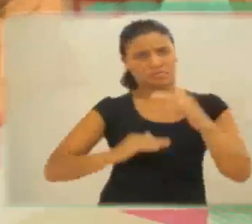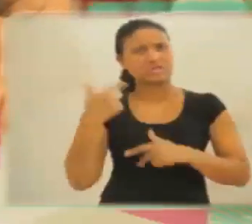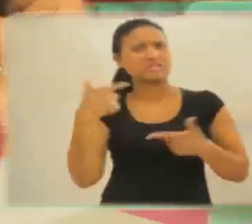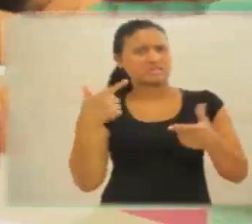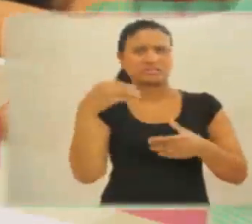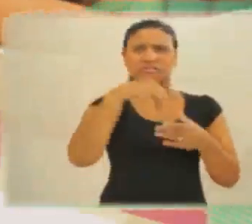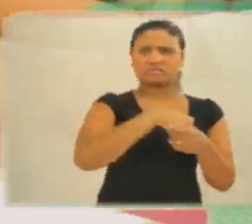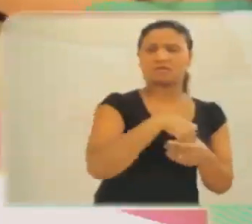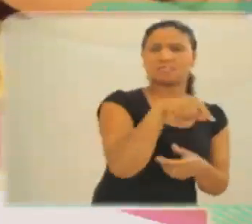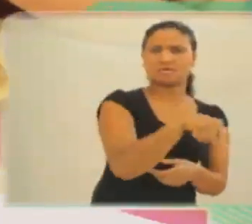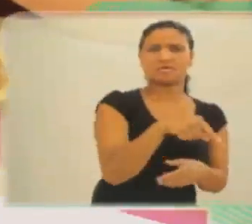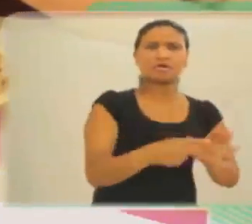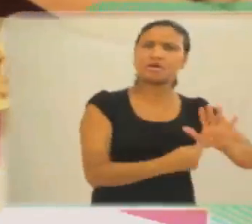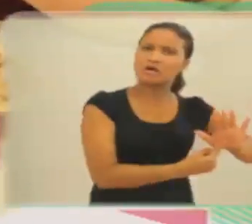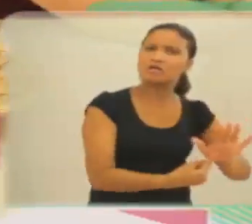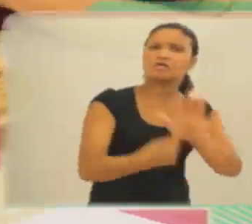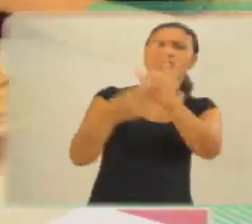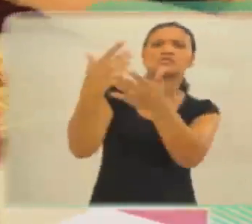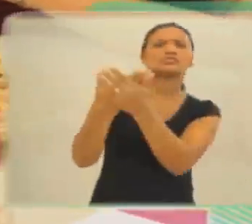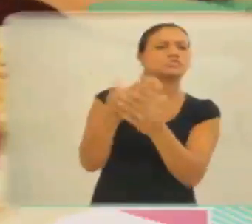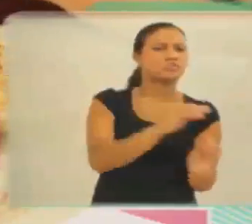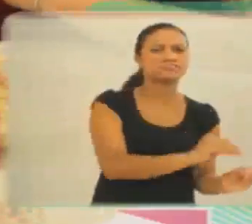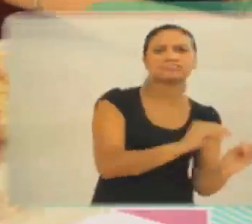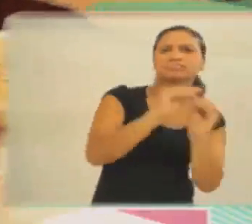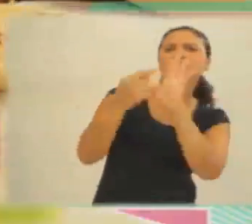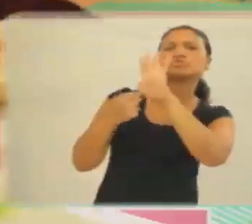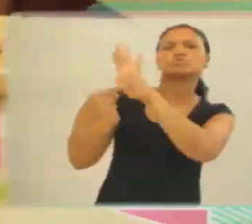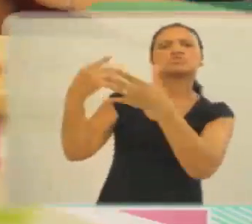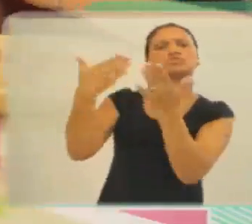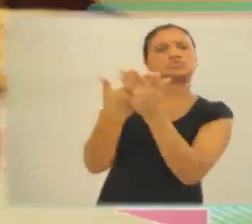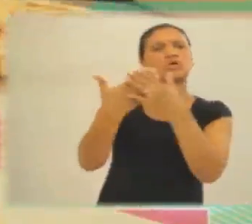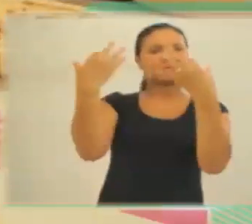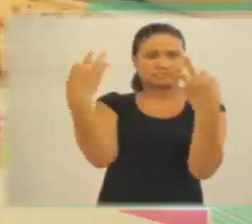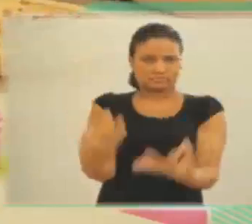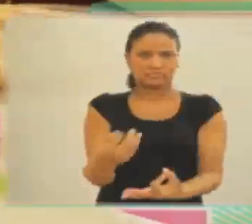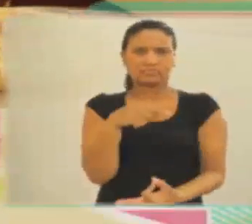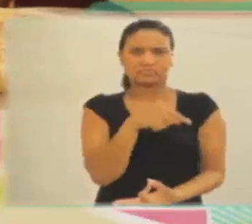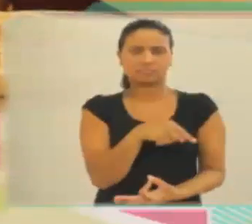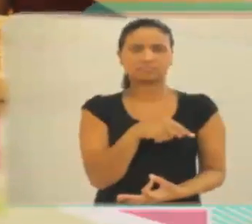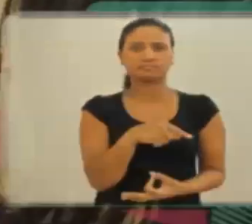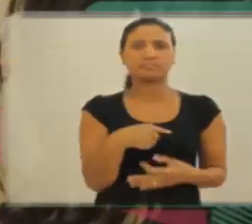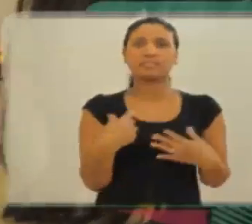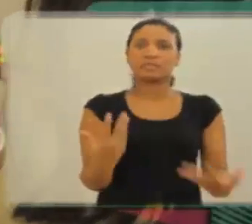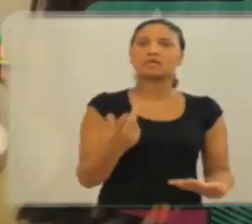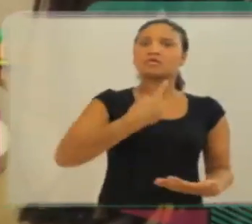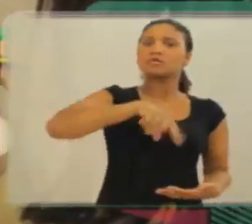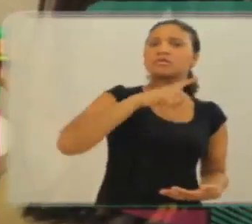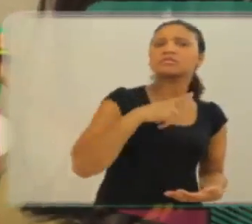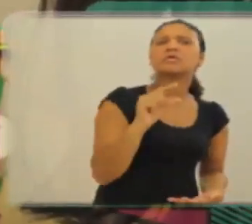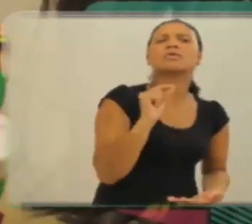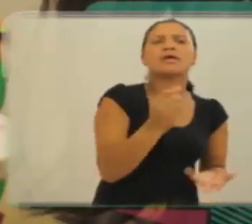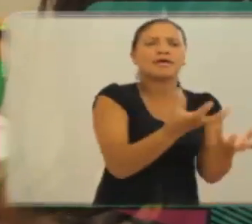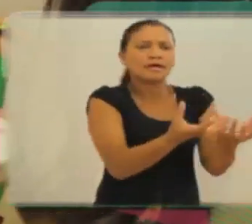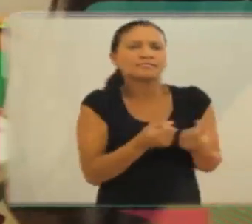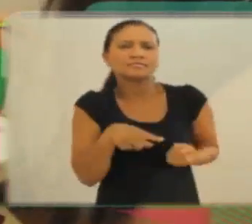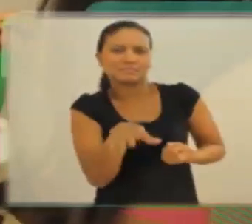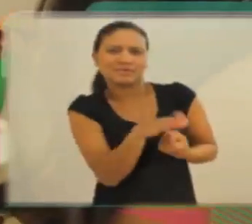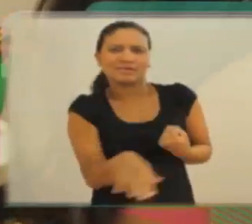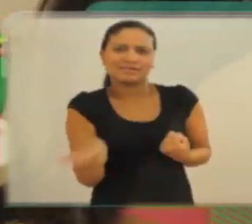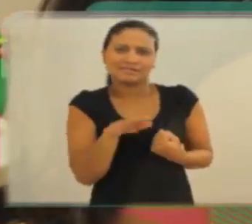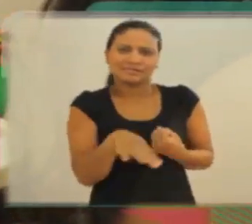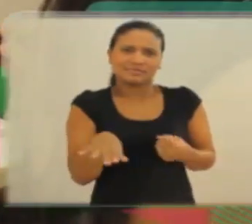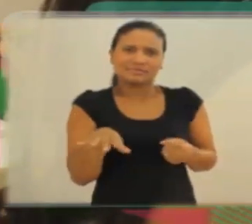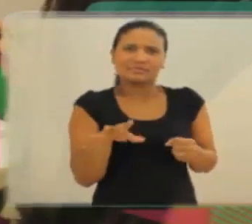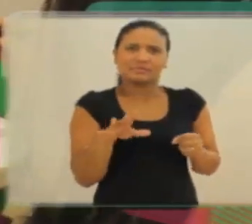até porque o trabalho vai acontecendo com uma criança e o profissional que atende essa criança acaba